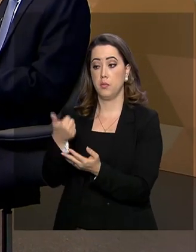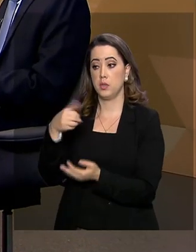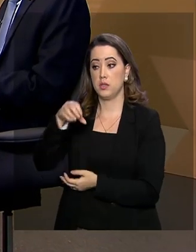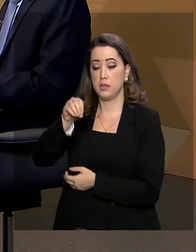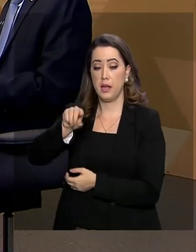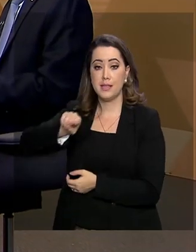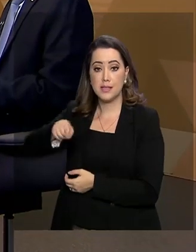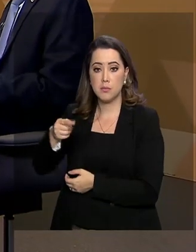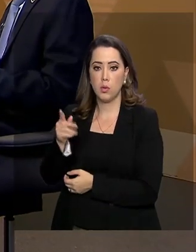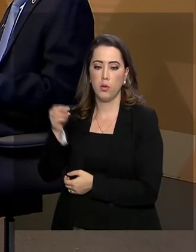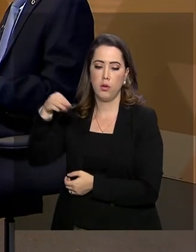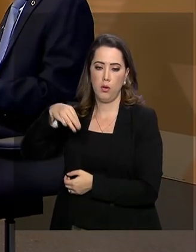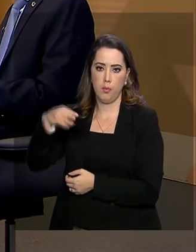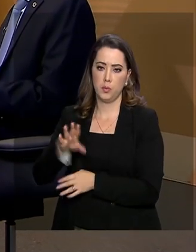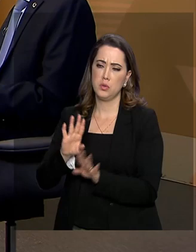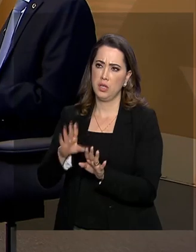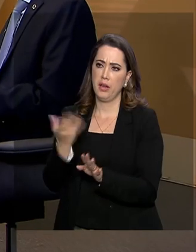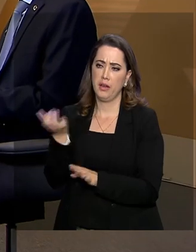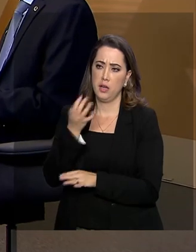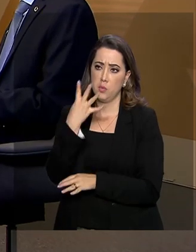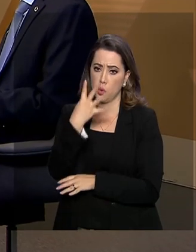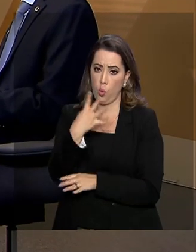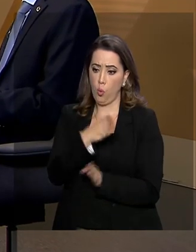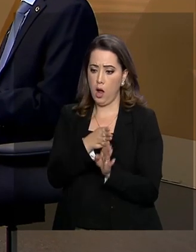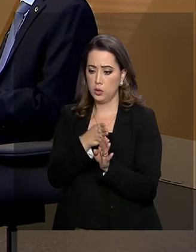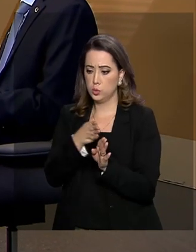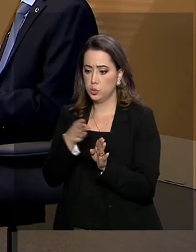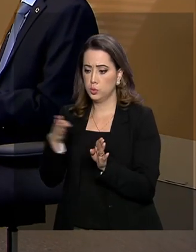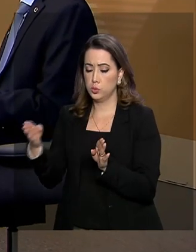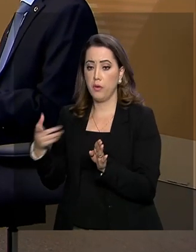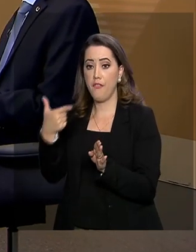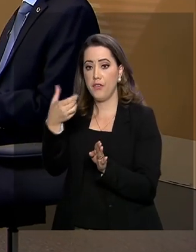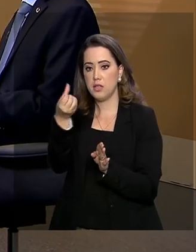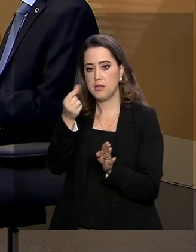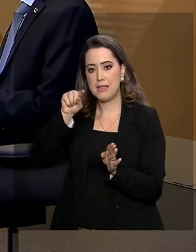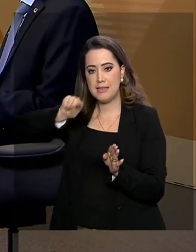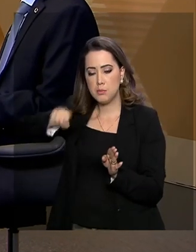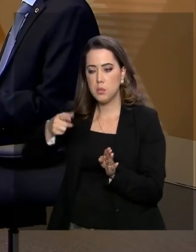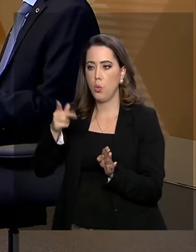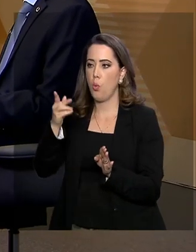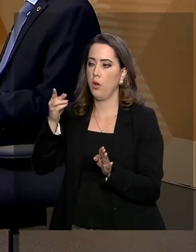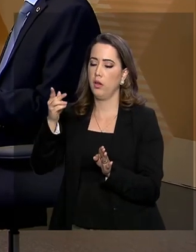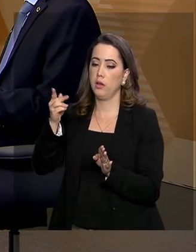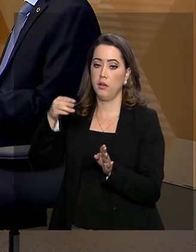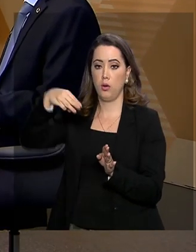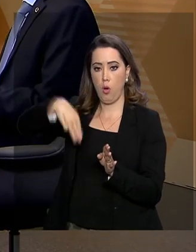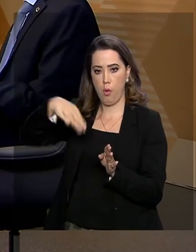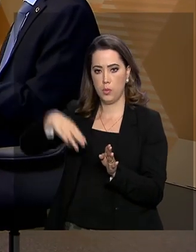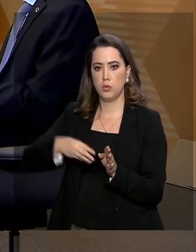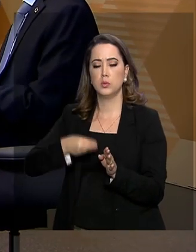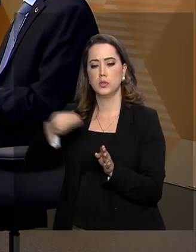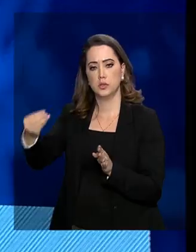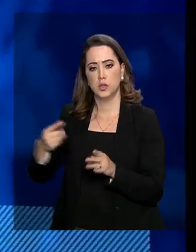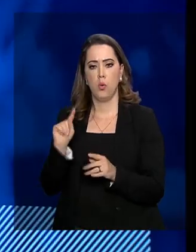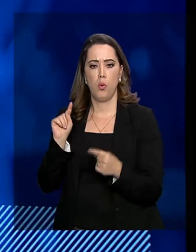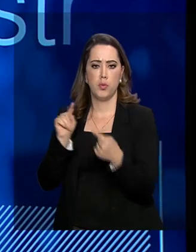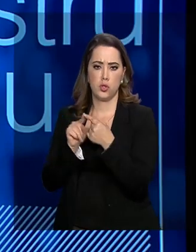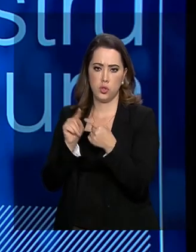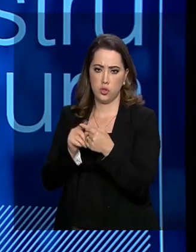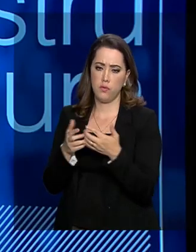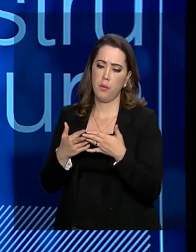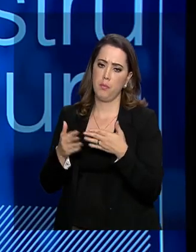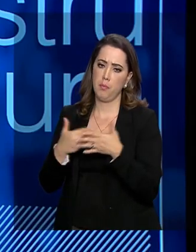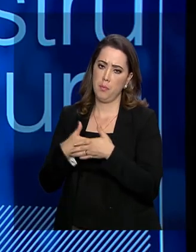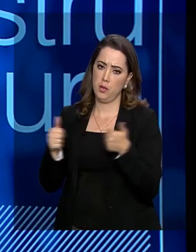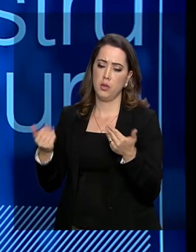quatro, serão 16 mil, tendo aí uma carteira de rodovias concedidas de 26 mil quilômetros. E aí vai destacar novamente que o nosso objetivo na concessão é melhorar a prestação de